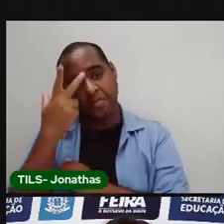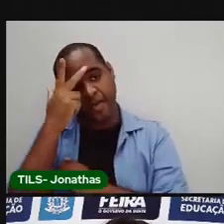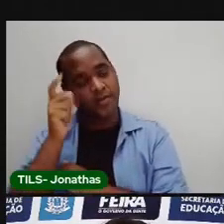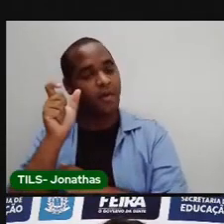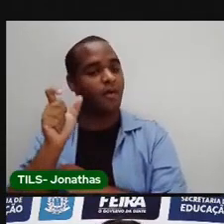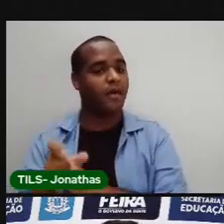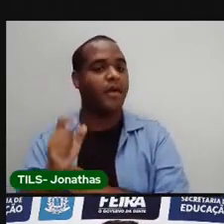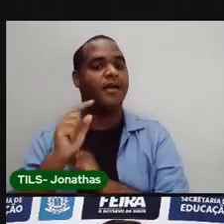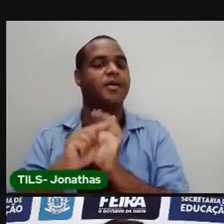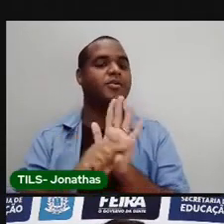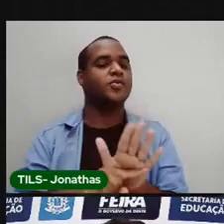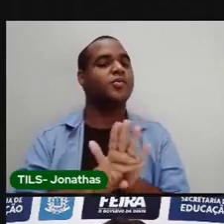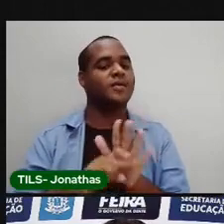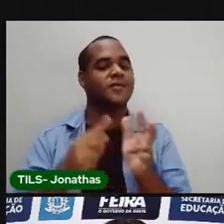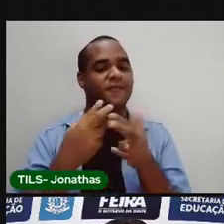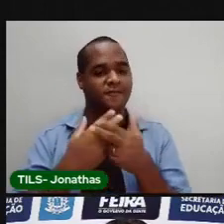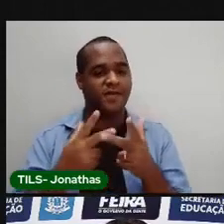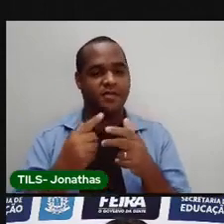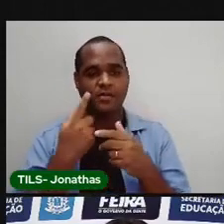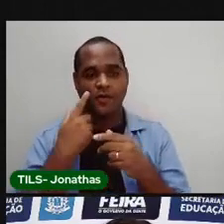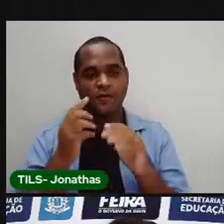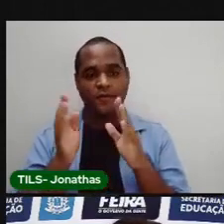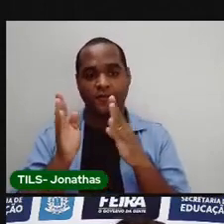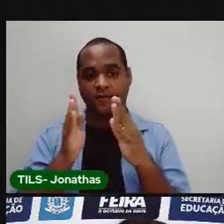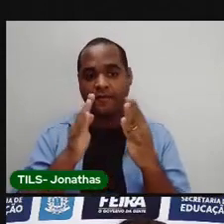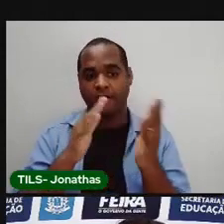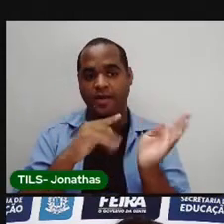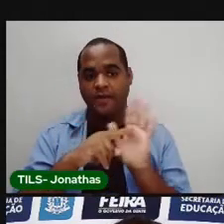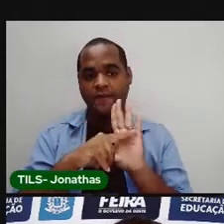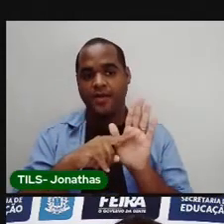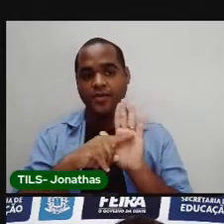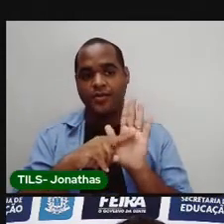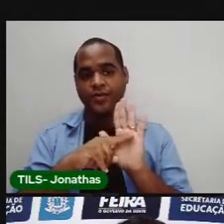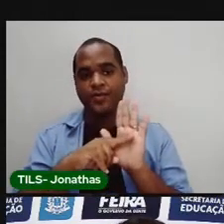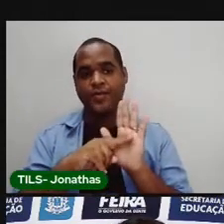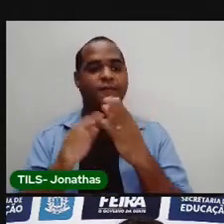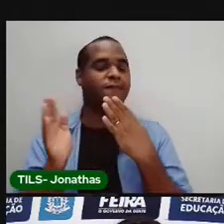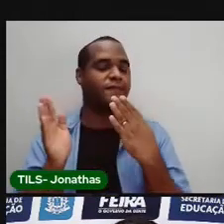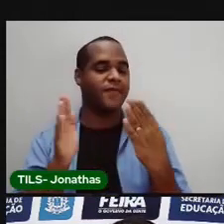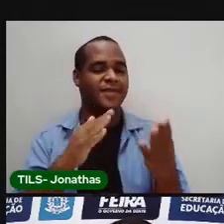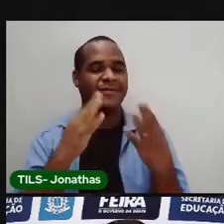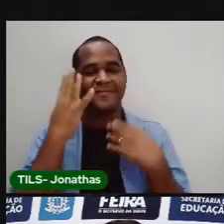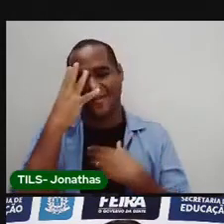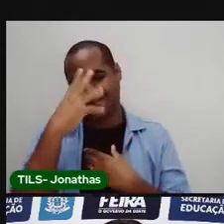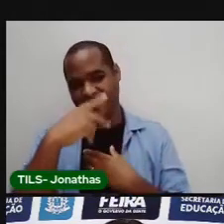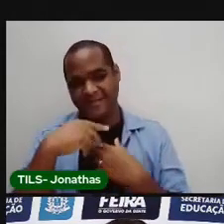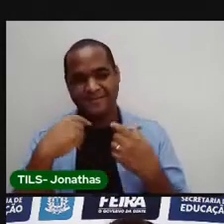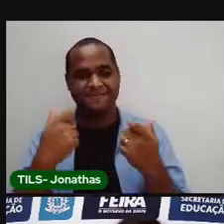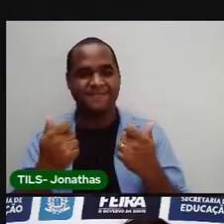você com a atividade, vai assistir ao vídeo. E o vídeo é muito bonito.